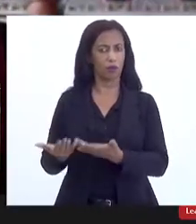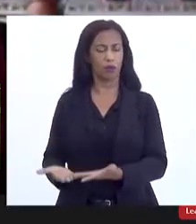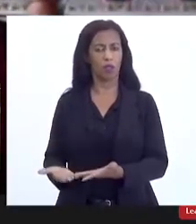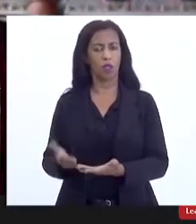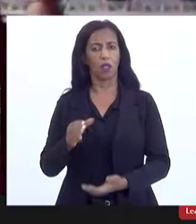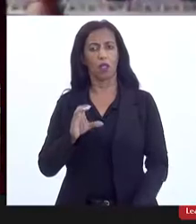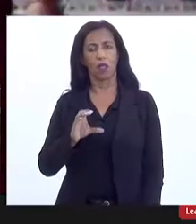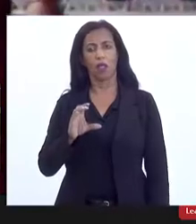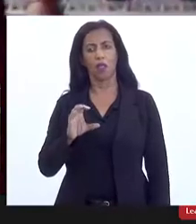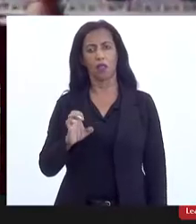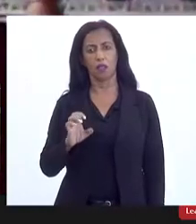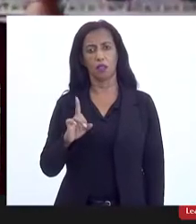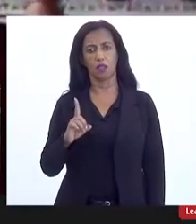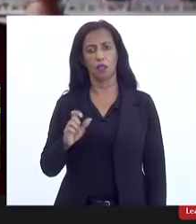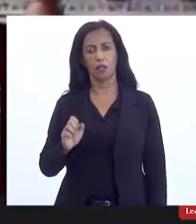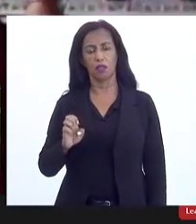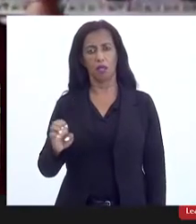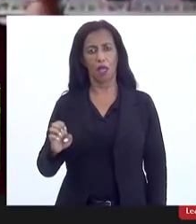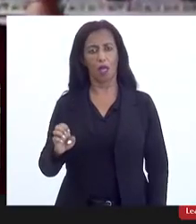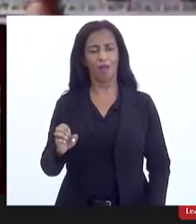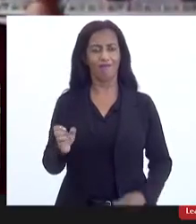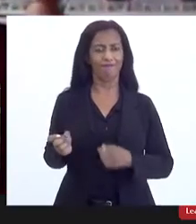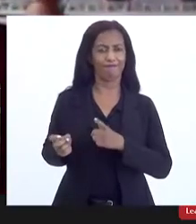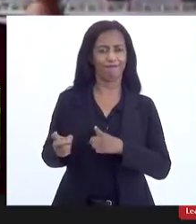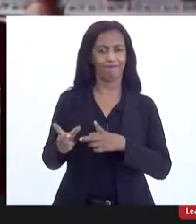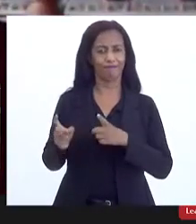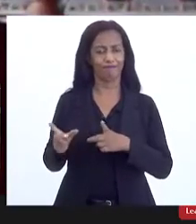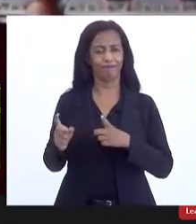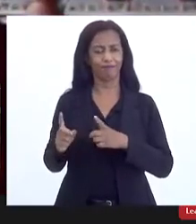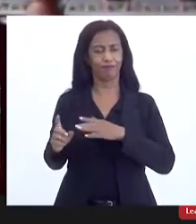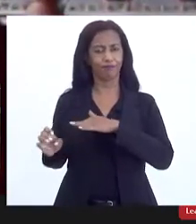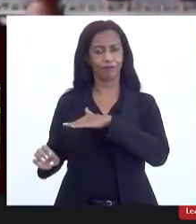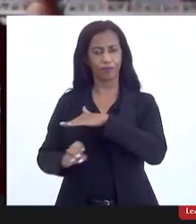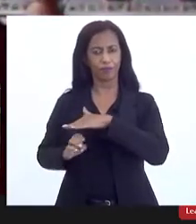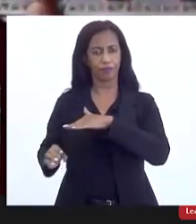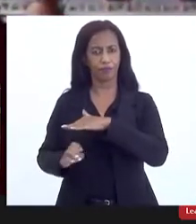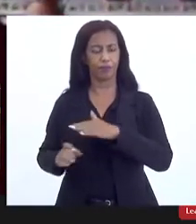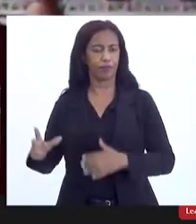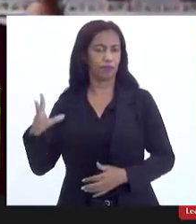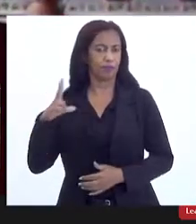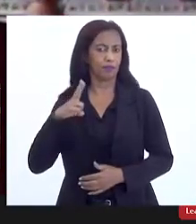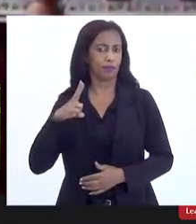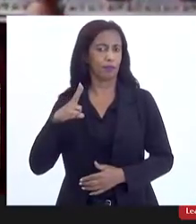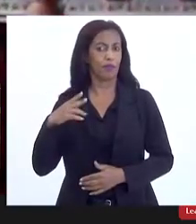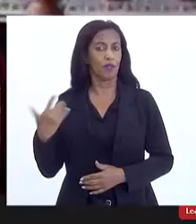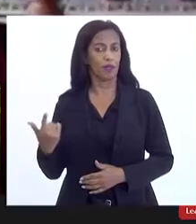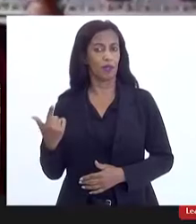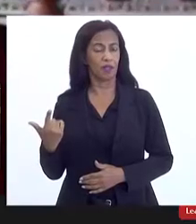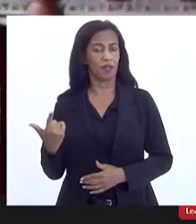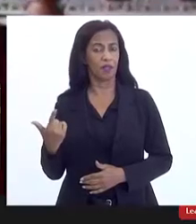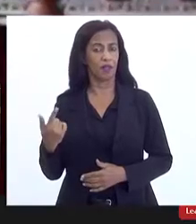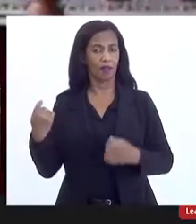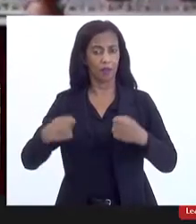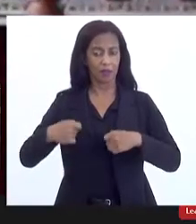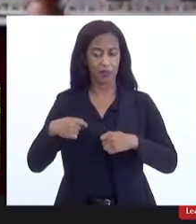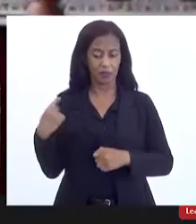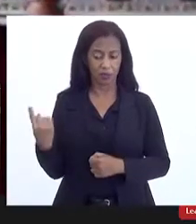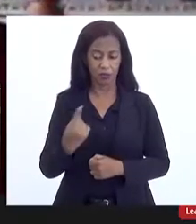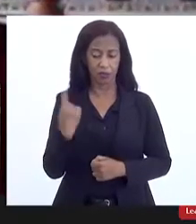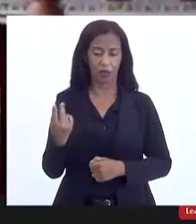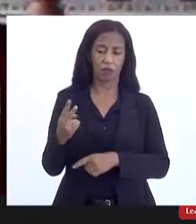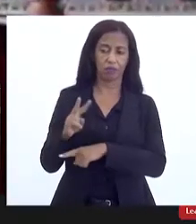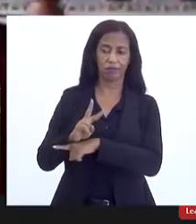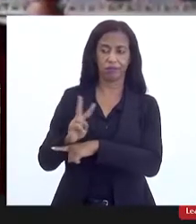SEDAI, concedidos à iniciativa privada, que vai demandar de nós uma maior vigilância,